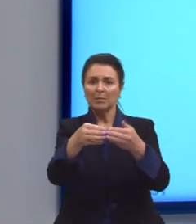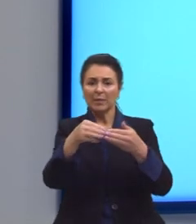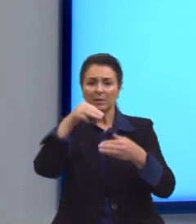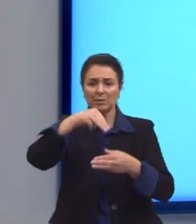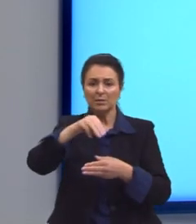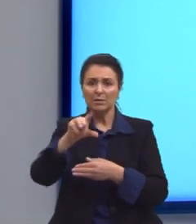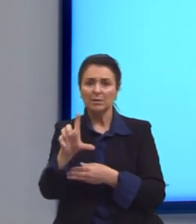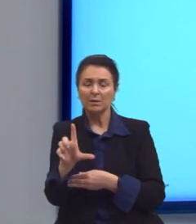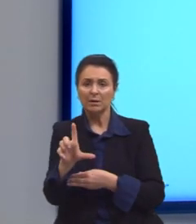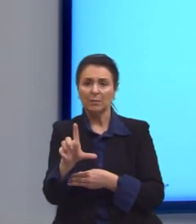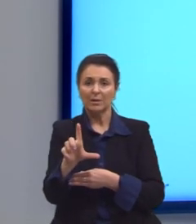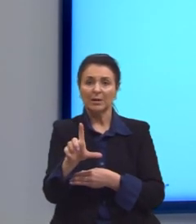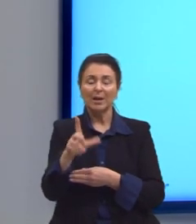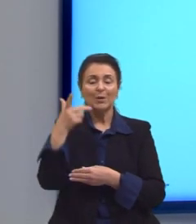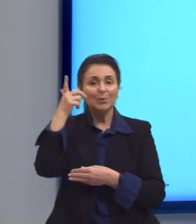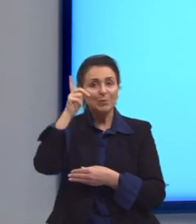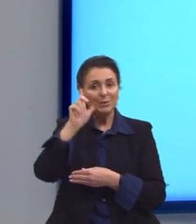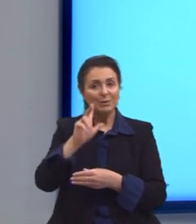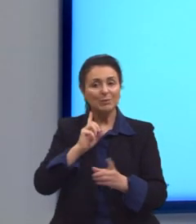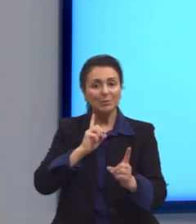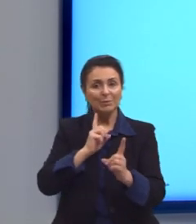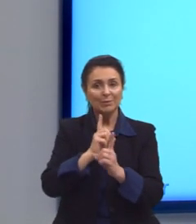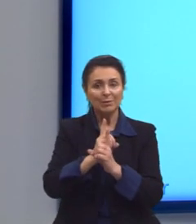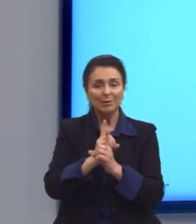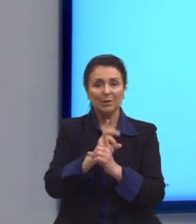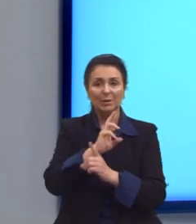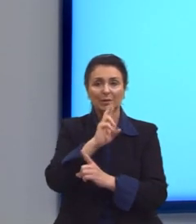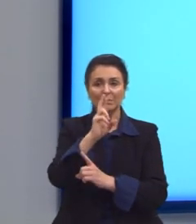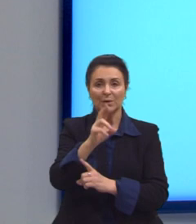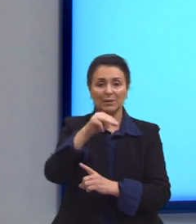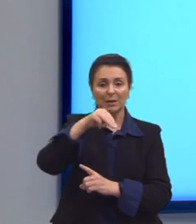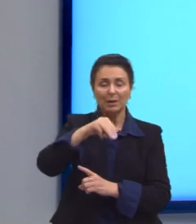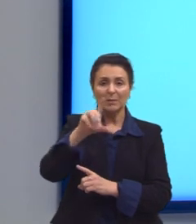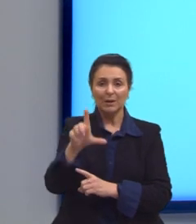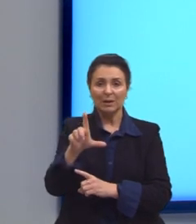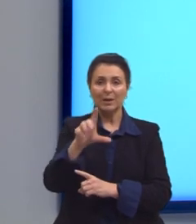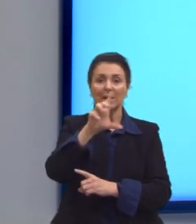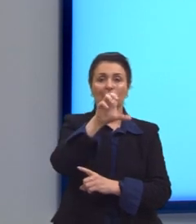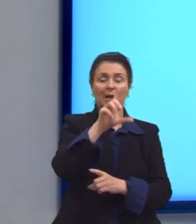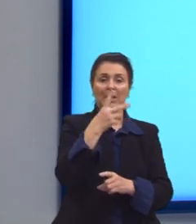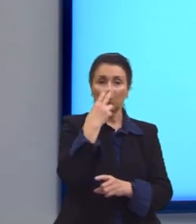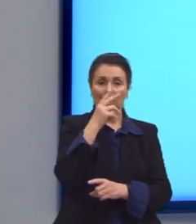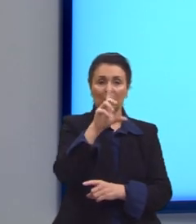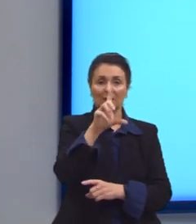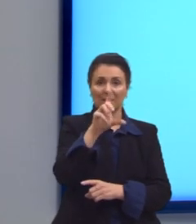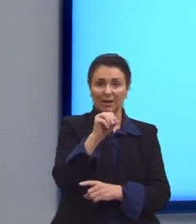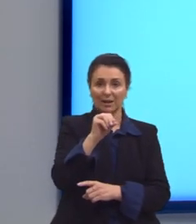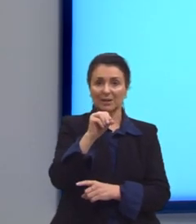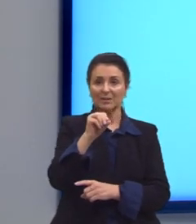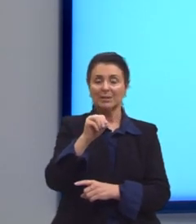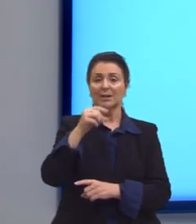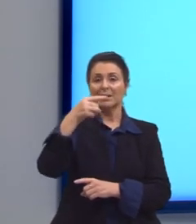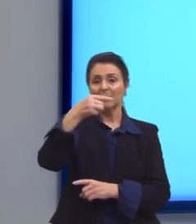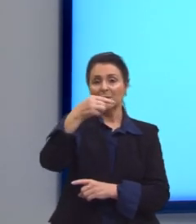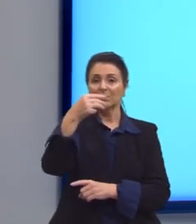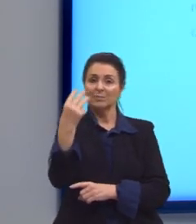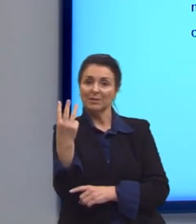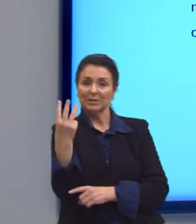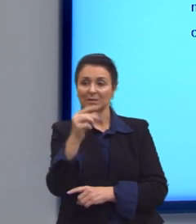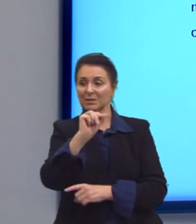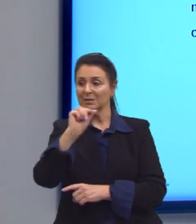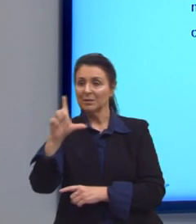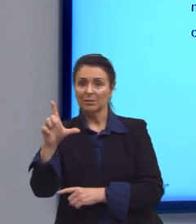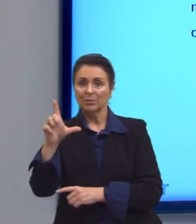consigo achar o resultado em ml, porque eu sei que 1 ml é igual a 10 a menos 3 litros, conseguindo encontrar o